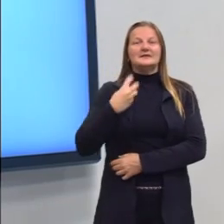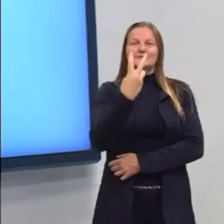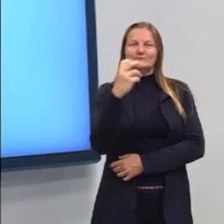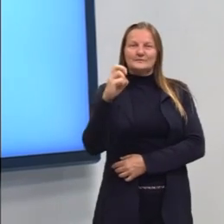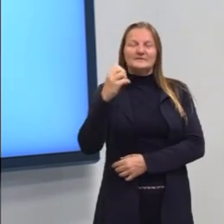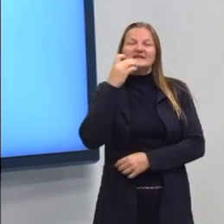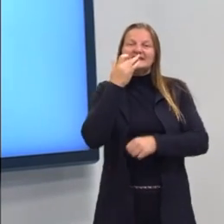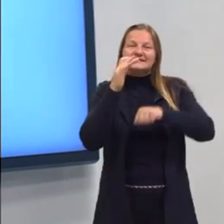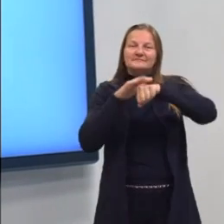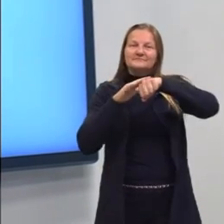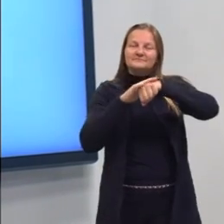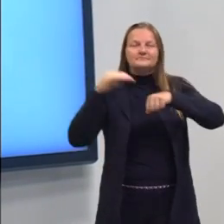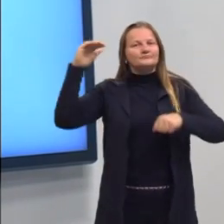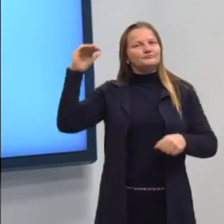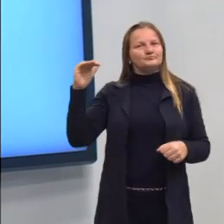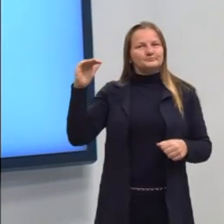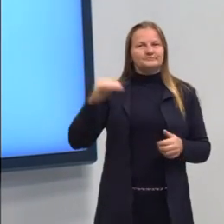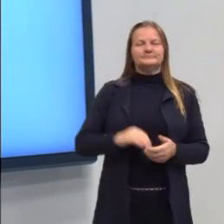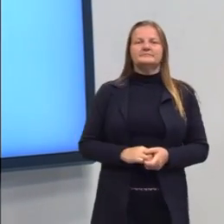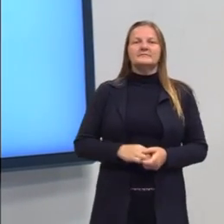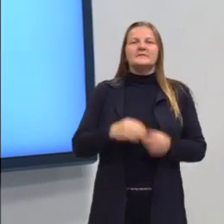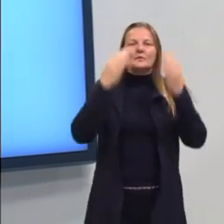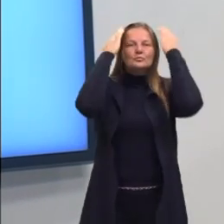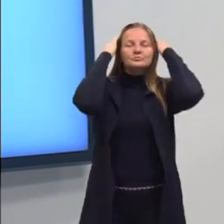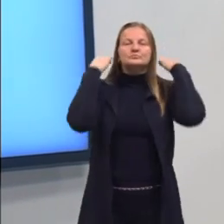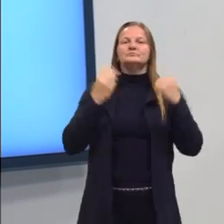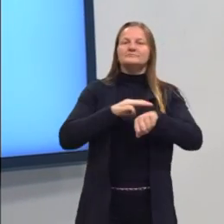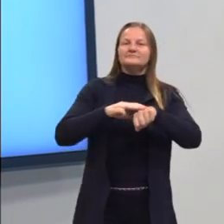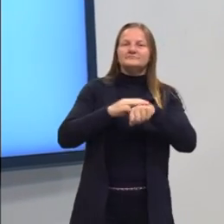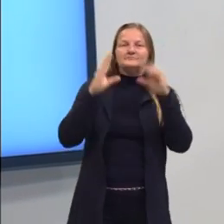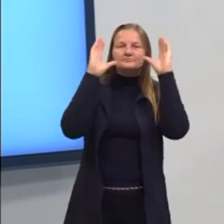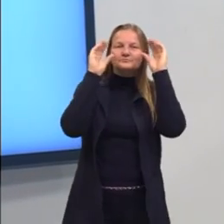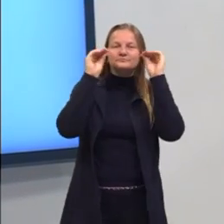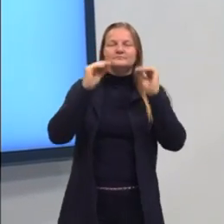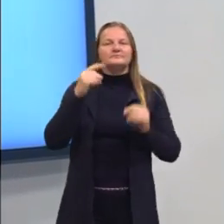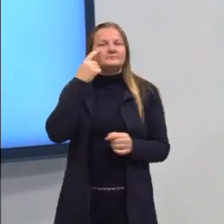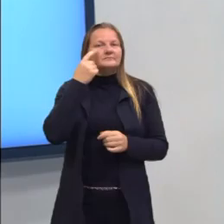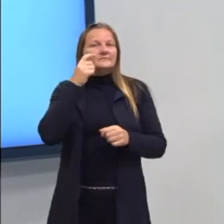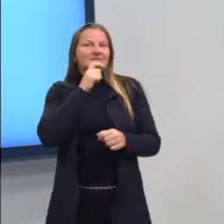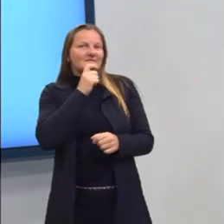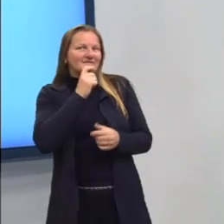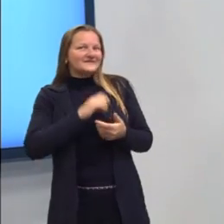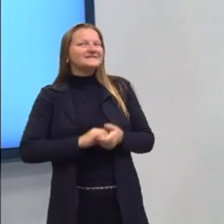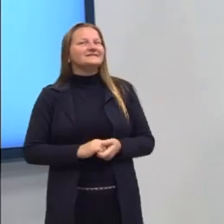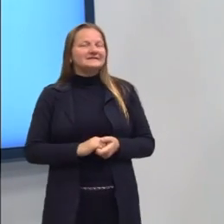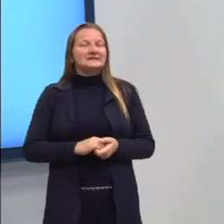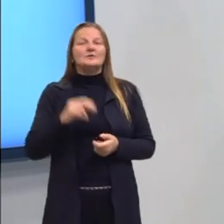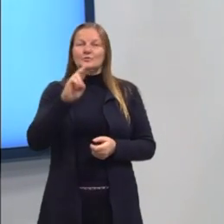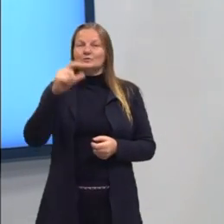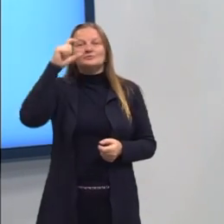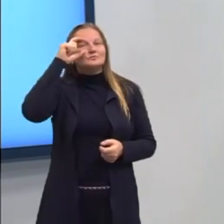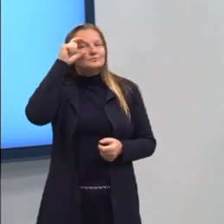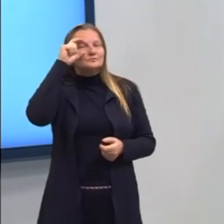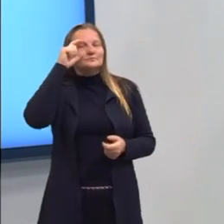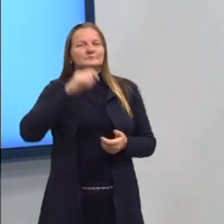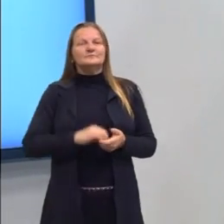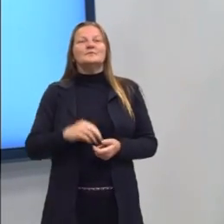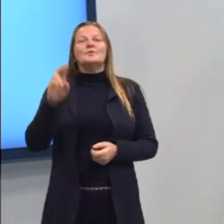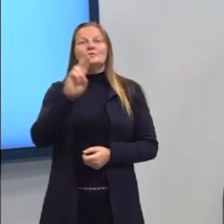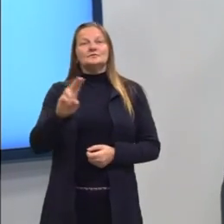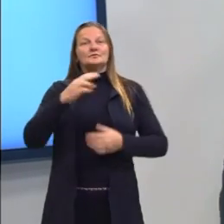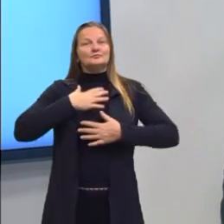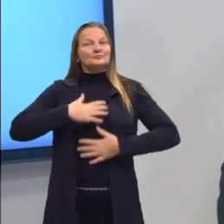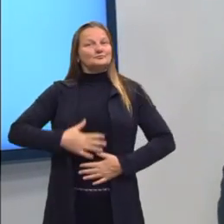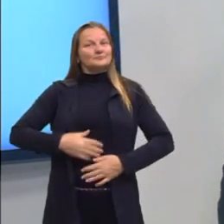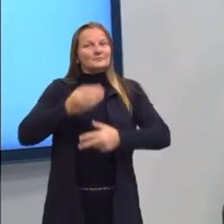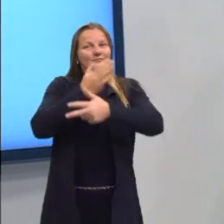sou branca, de baixa estatura, cabelos castanhos escuros, olhos verdes, uso óculos, estou utilizando a